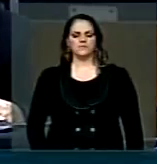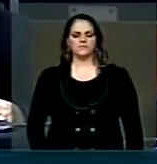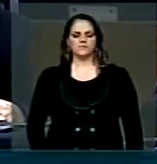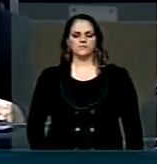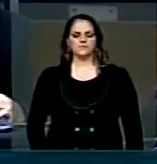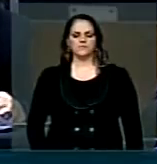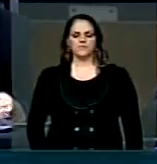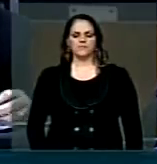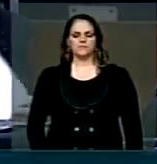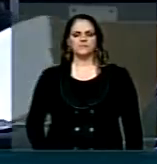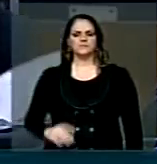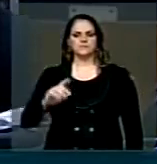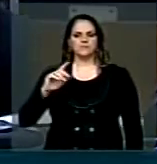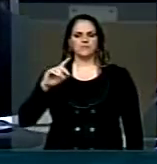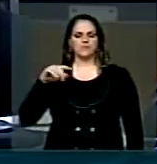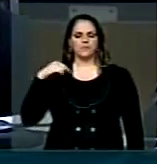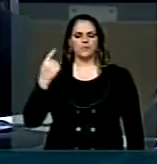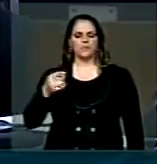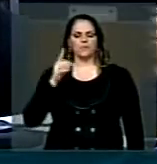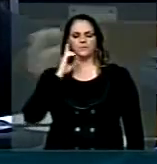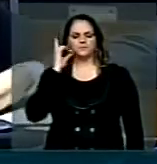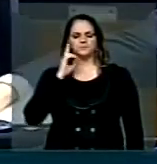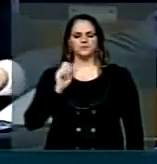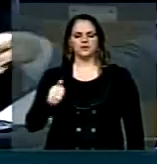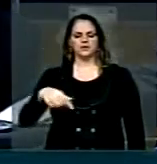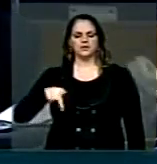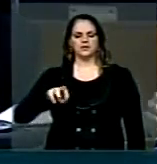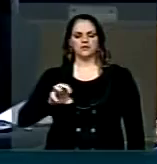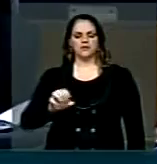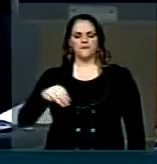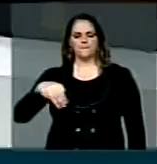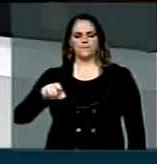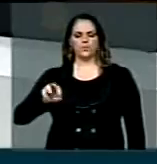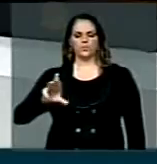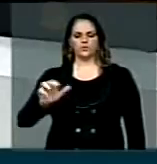O próximo inscrito é o deputado André Moura.